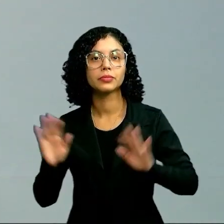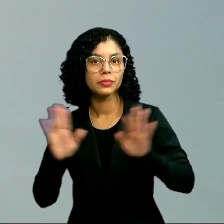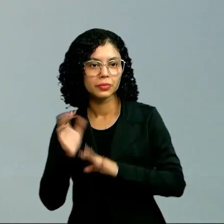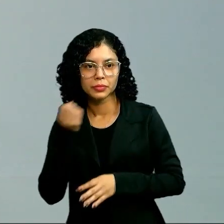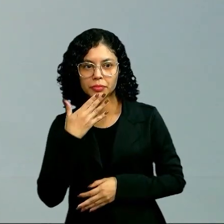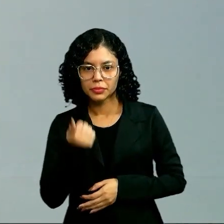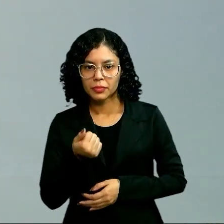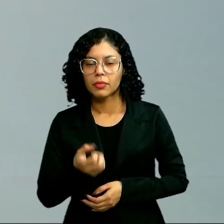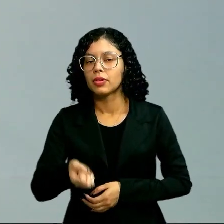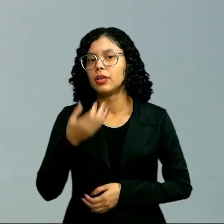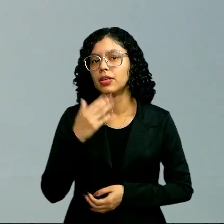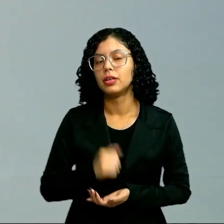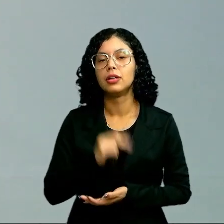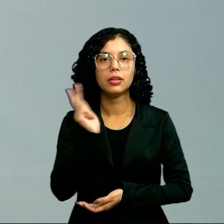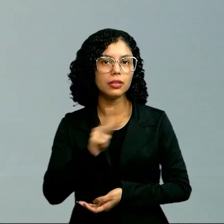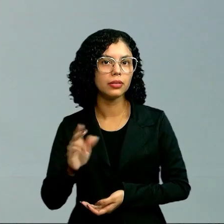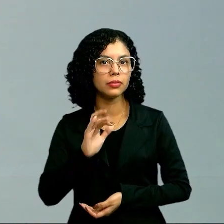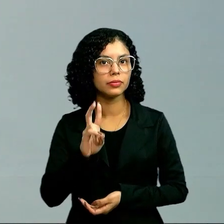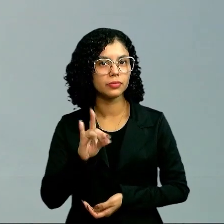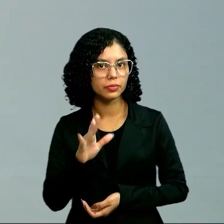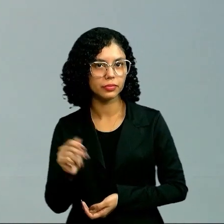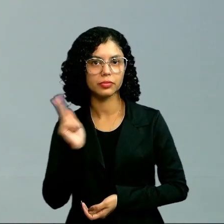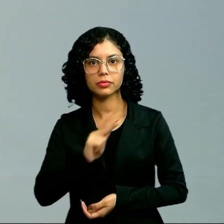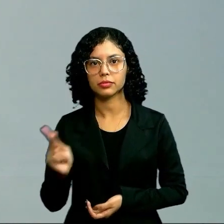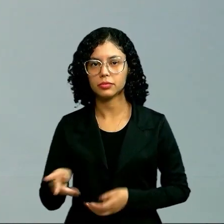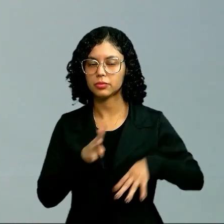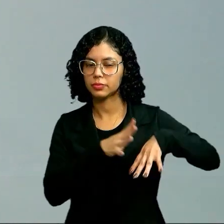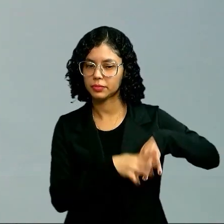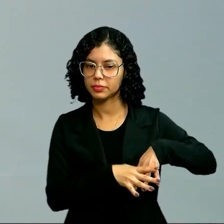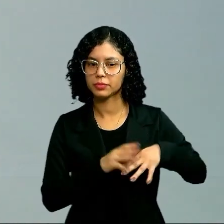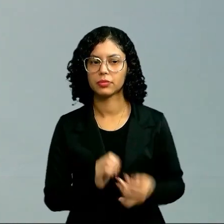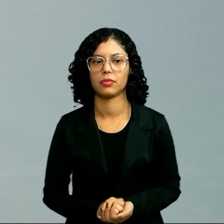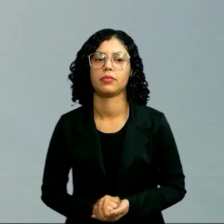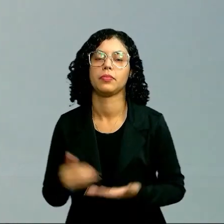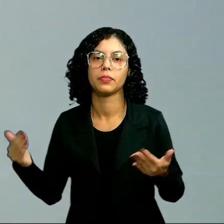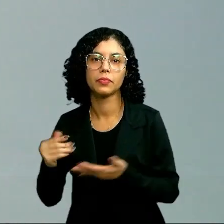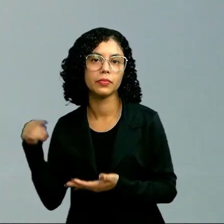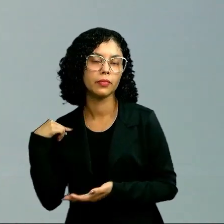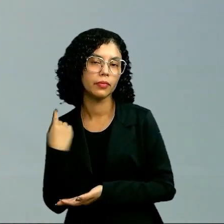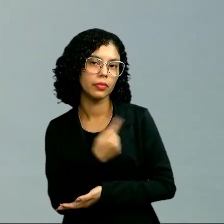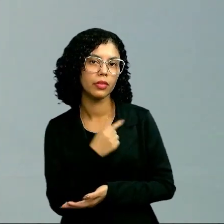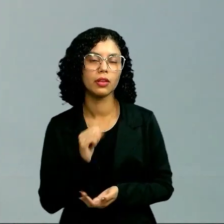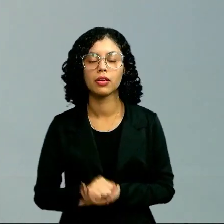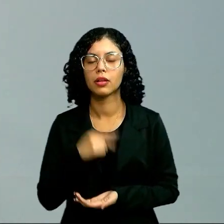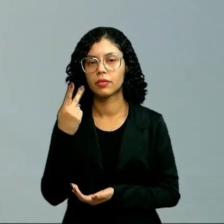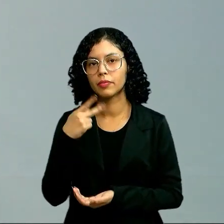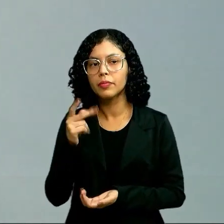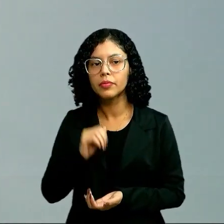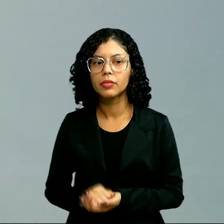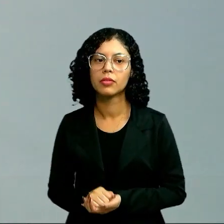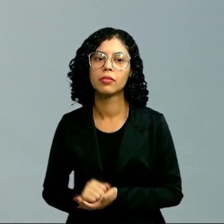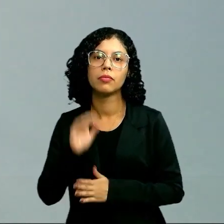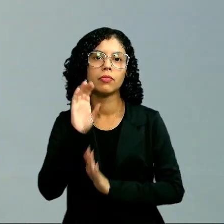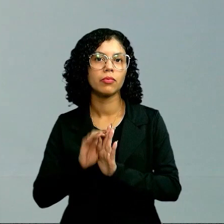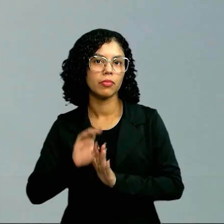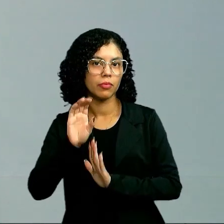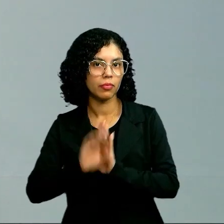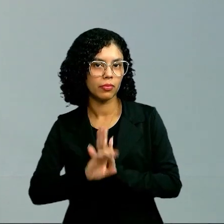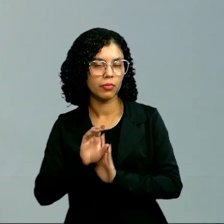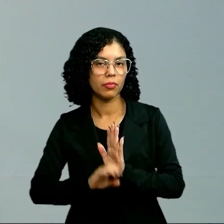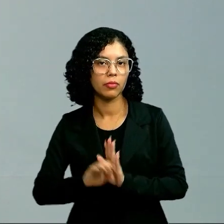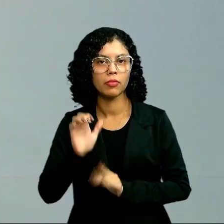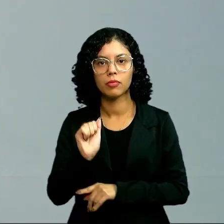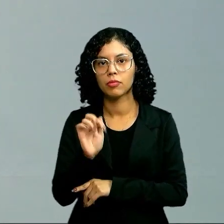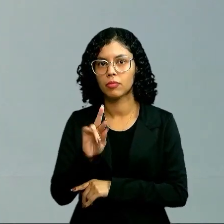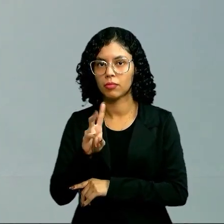Olá, tudo bem com vocês? Eu sou o professor Carlos, professor de matemática e hoje a gente vai falar sobre os conceitos de